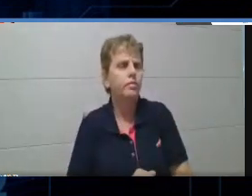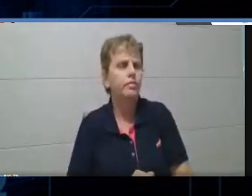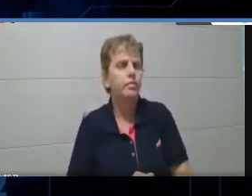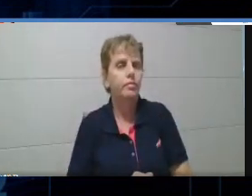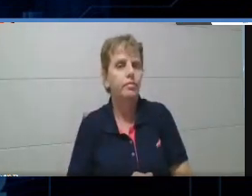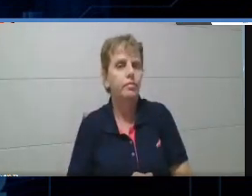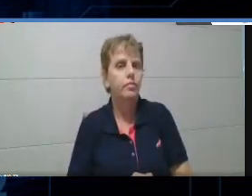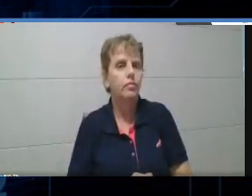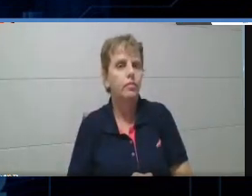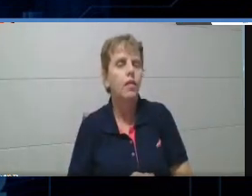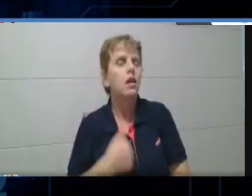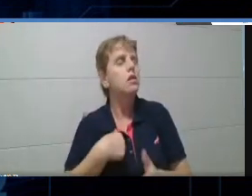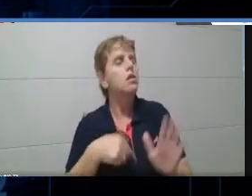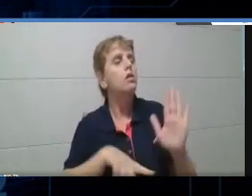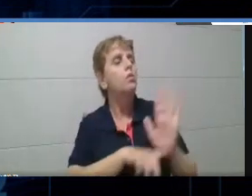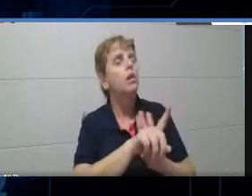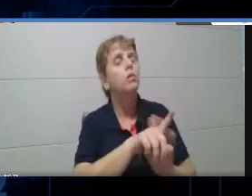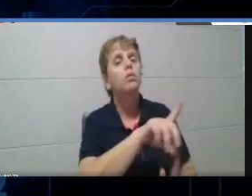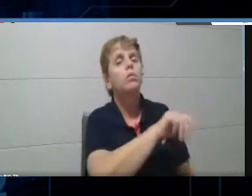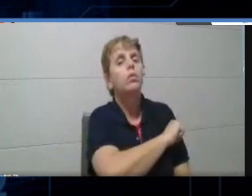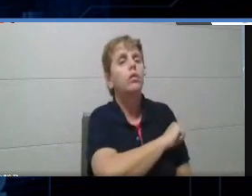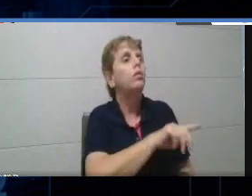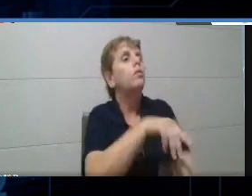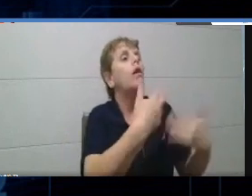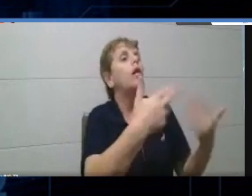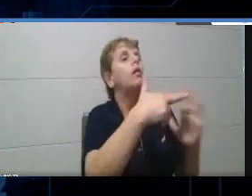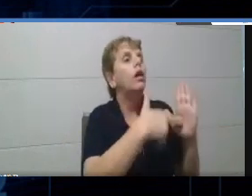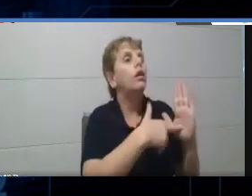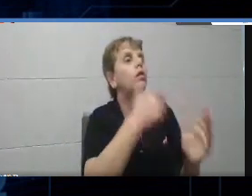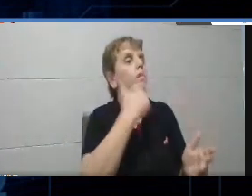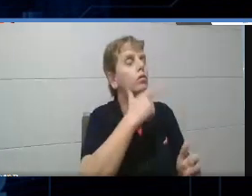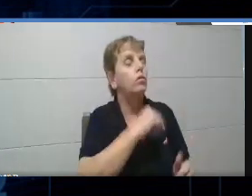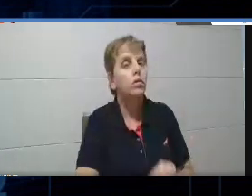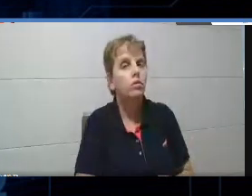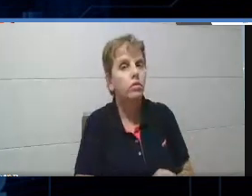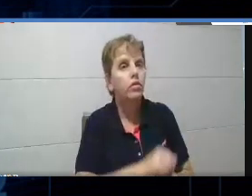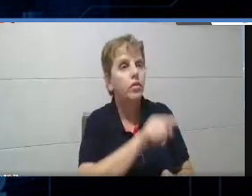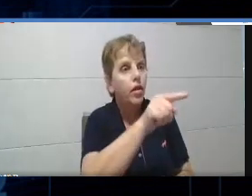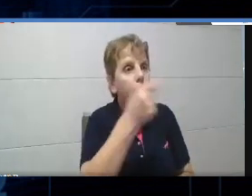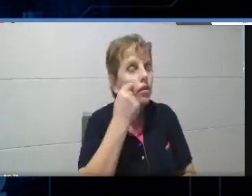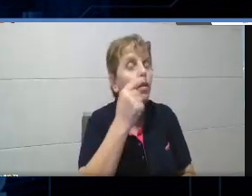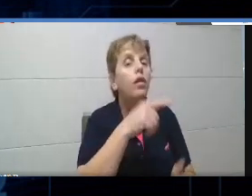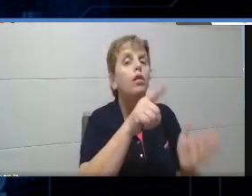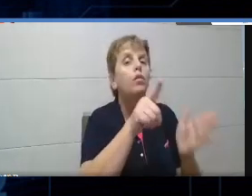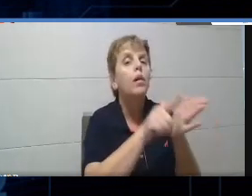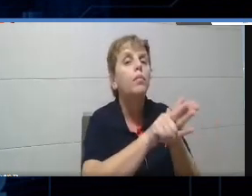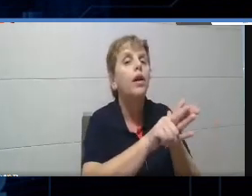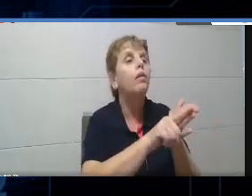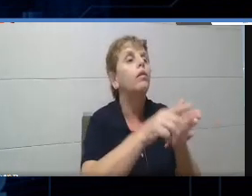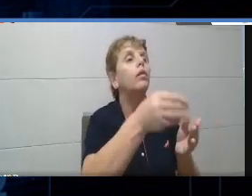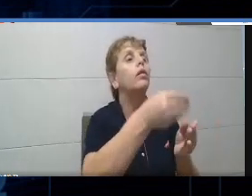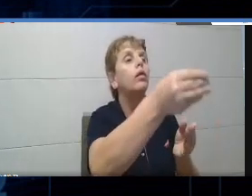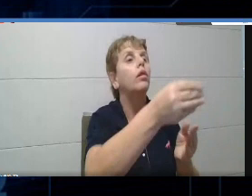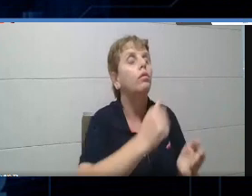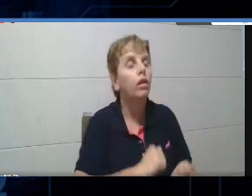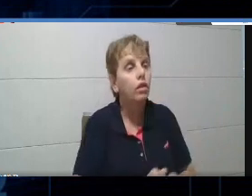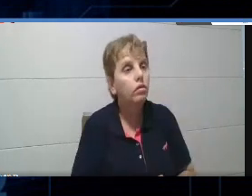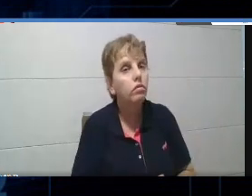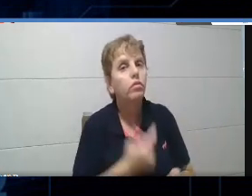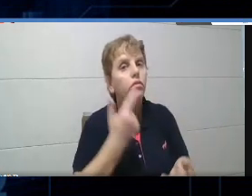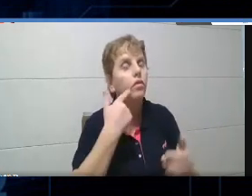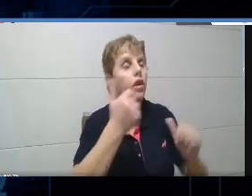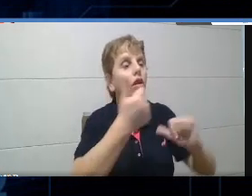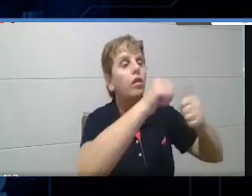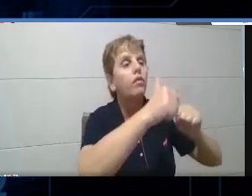quanto é que você tirou nesse trabalho? Ah, professora, não sei, para, sabe, volta lá na ficha que eu te entreguei, e me diz quanto você tirou, quem vai